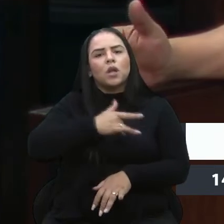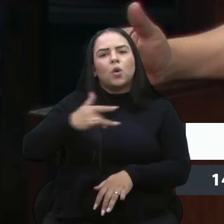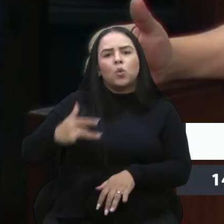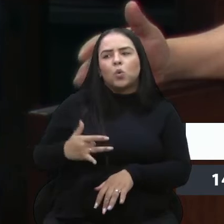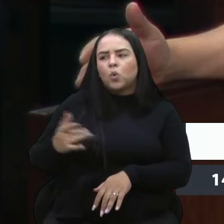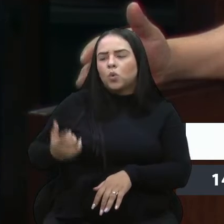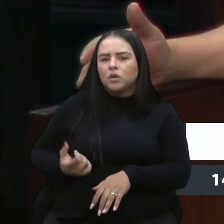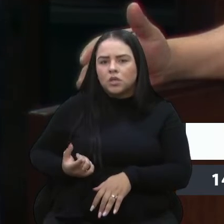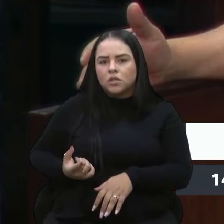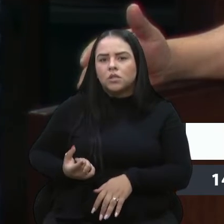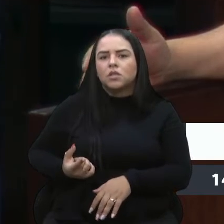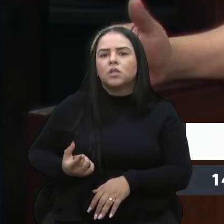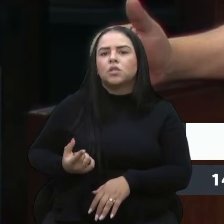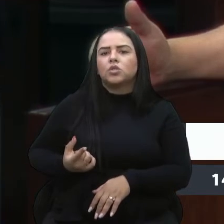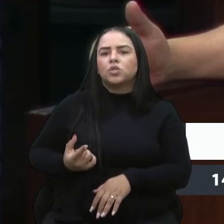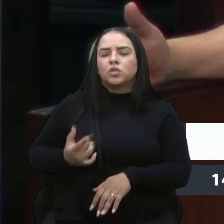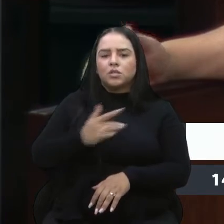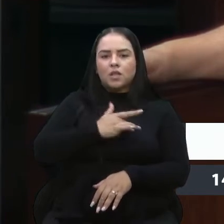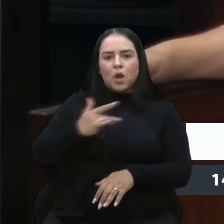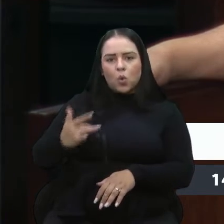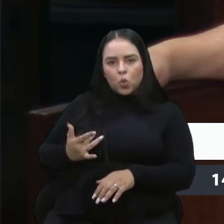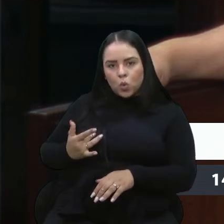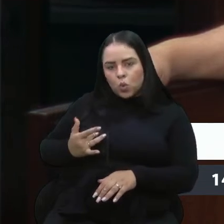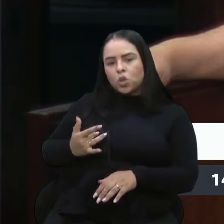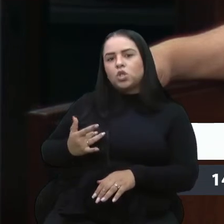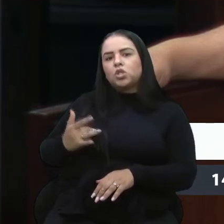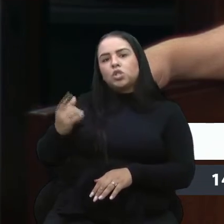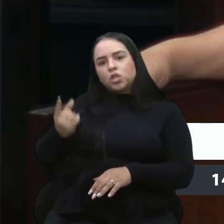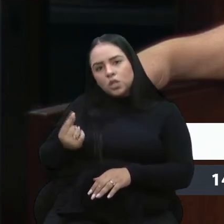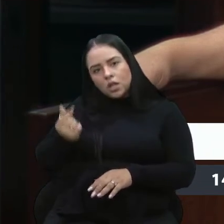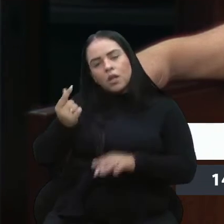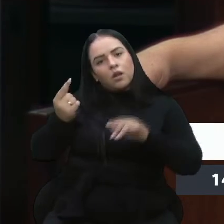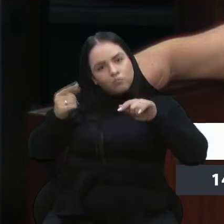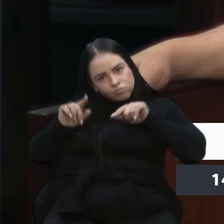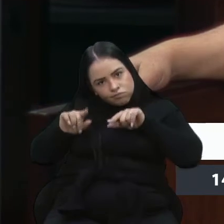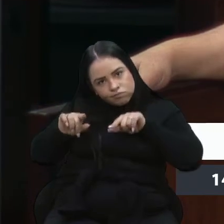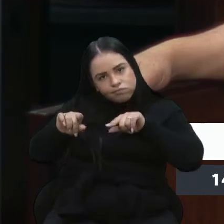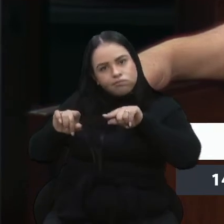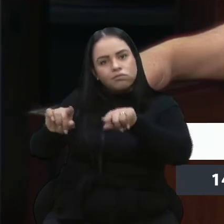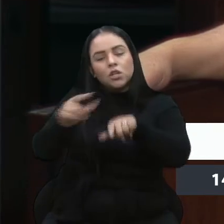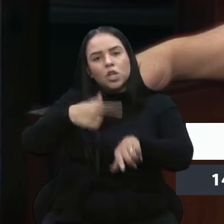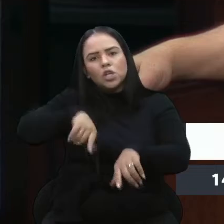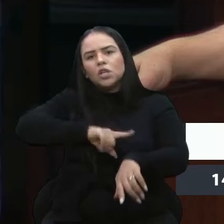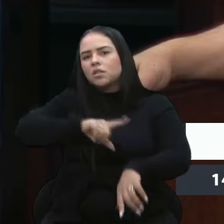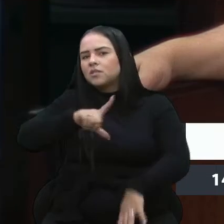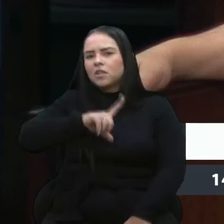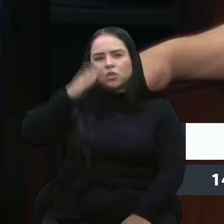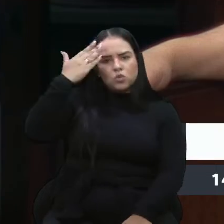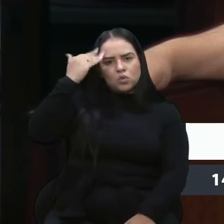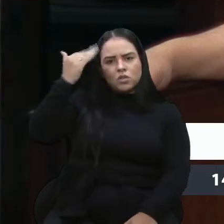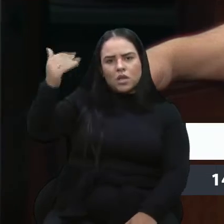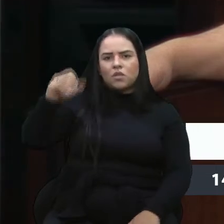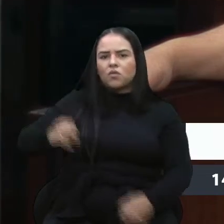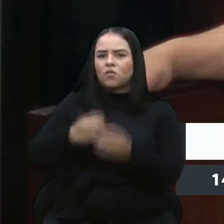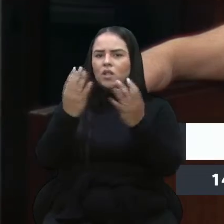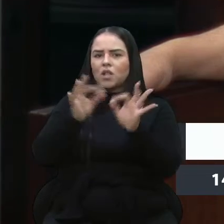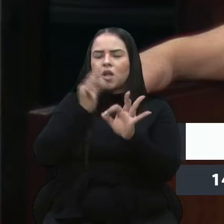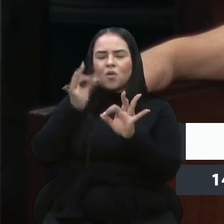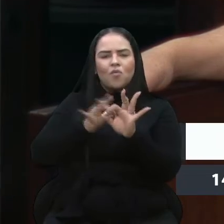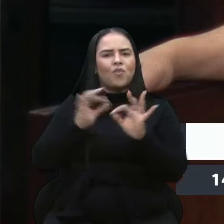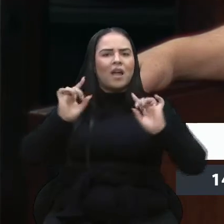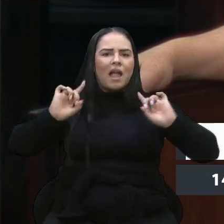tinha que andar lado a lado. E nós sabemos muito bem que tivemos uma festa da uva, que foi sucesso, tivemos o carnaval,